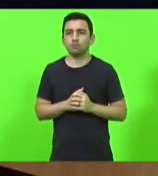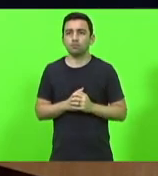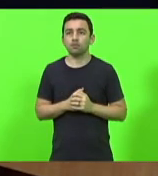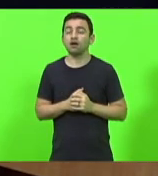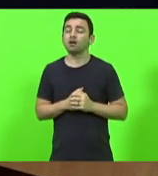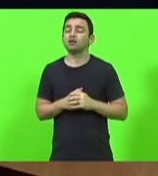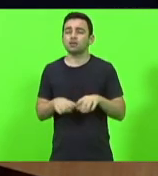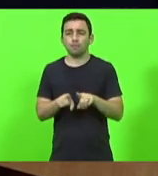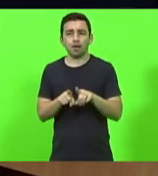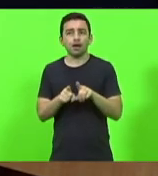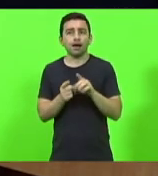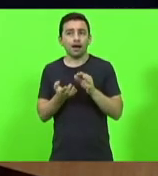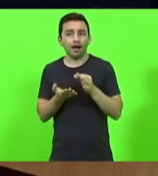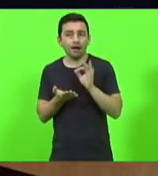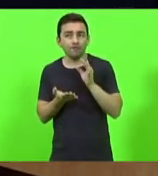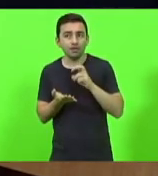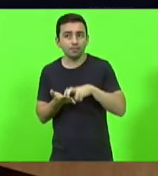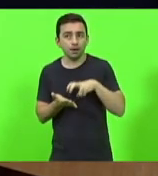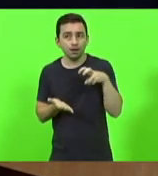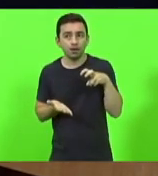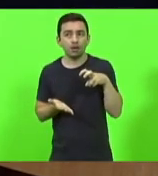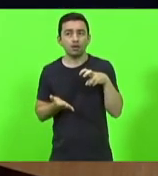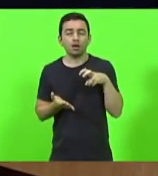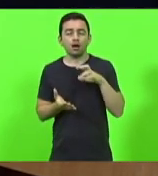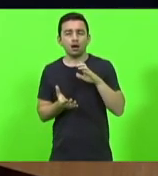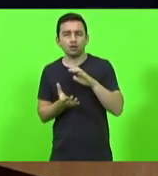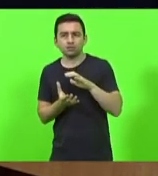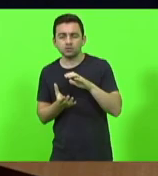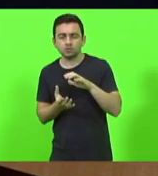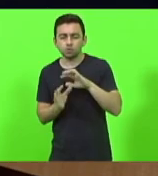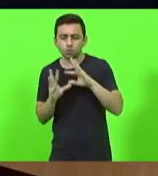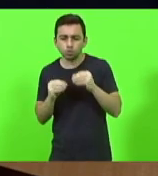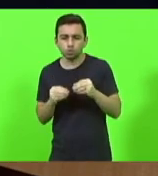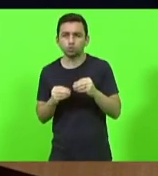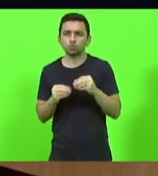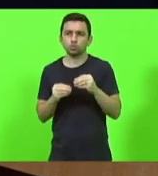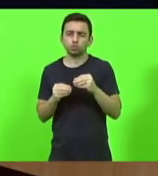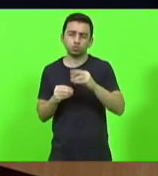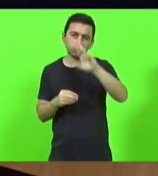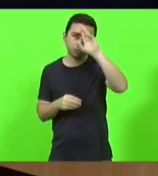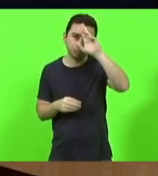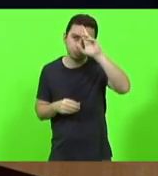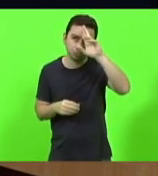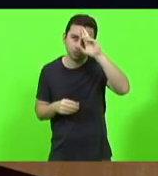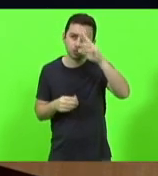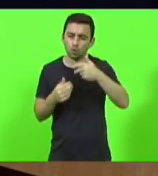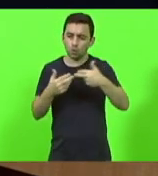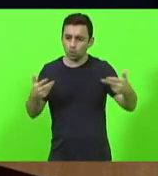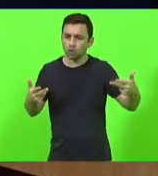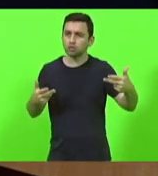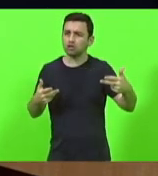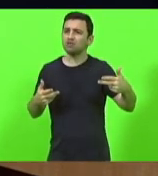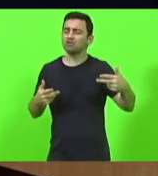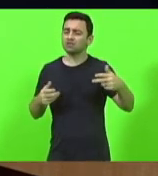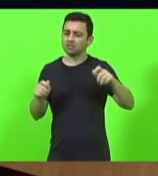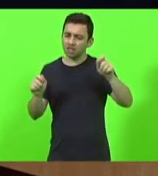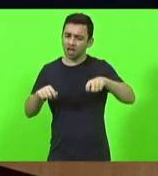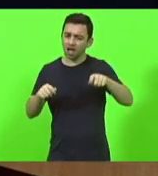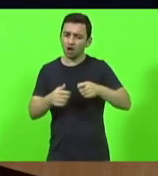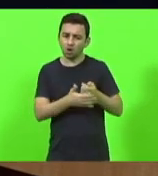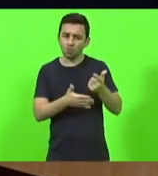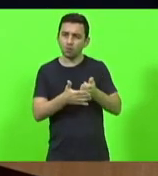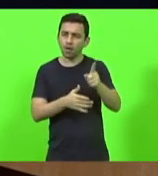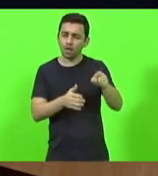da manhã, no almoço e na janta, ali tem produto comprado, adquirido através dessa